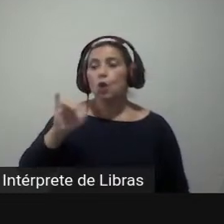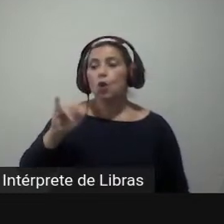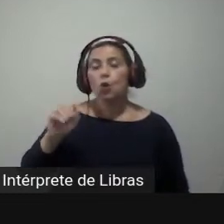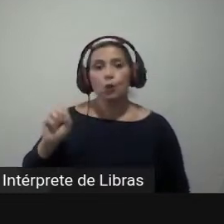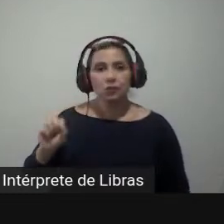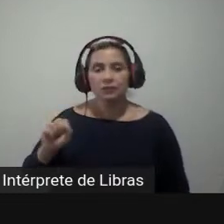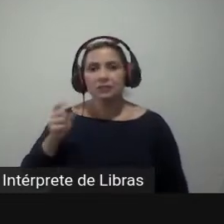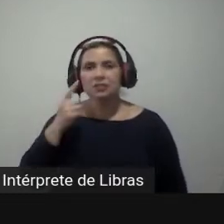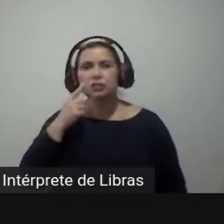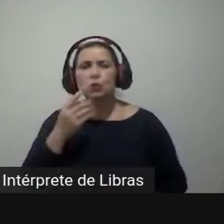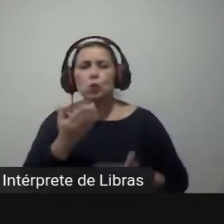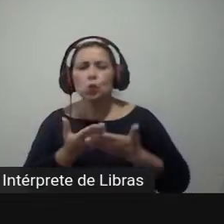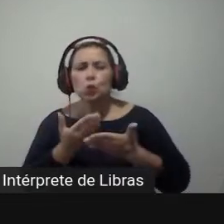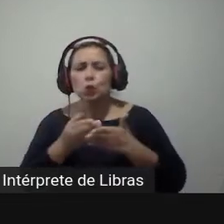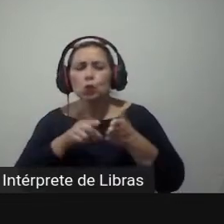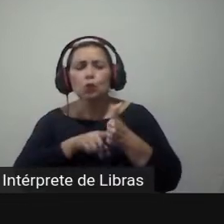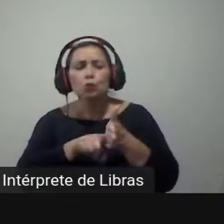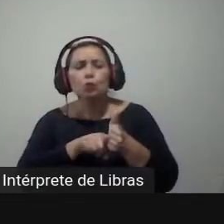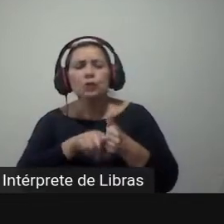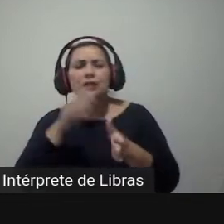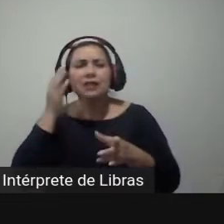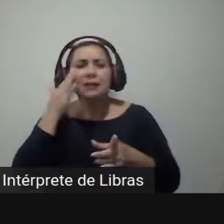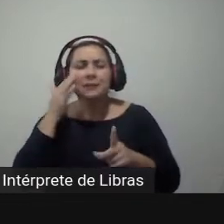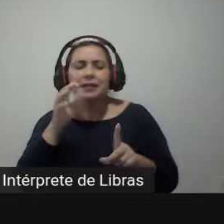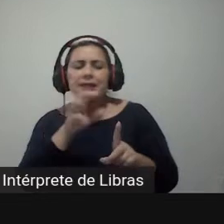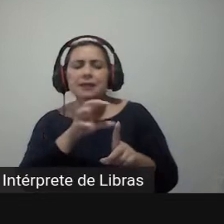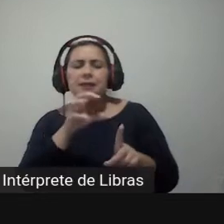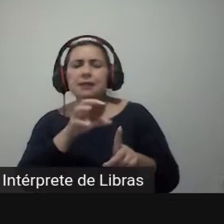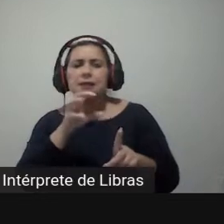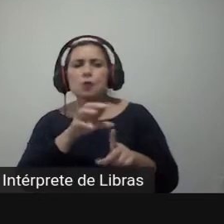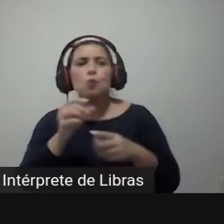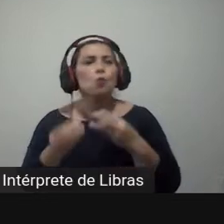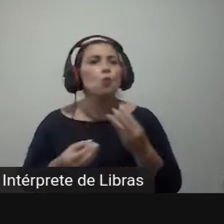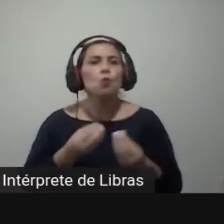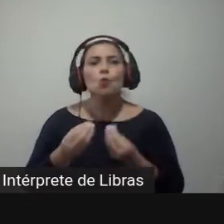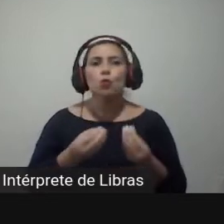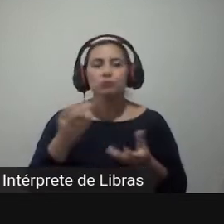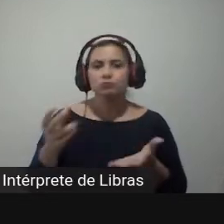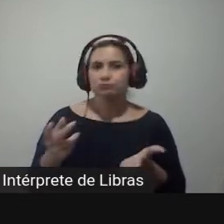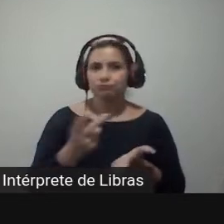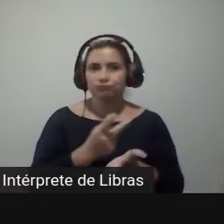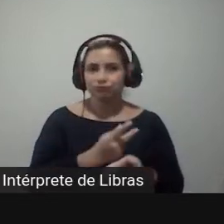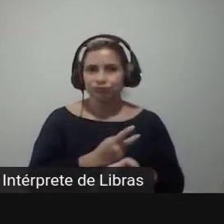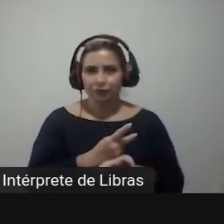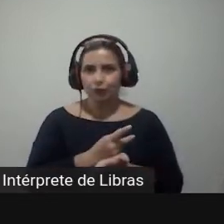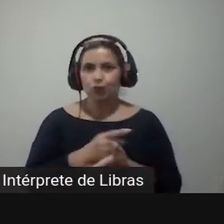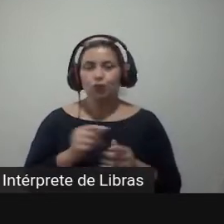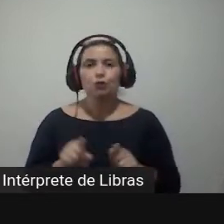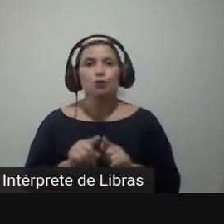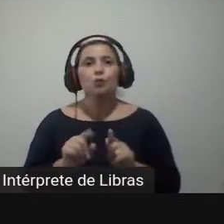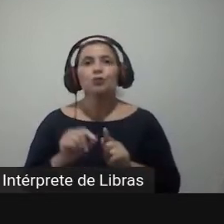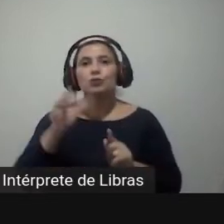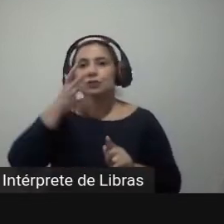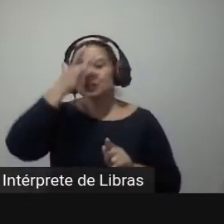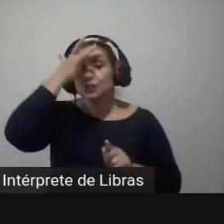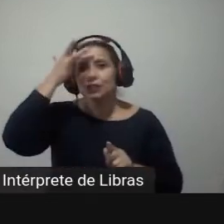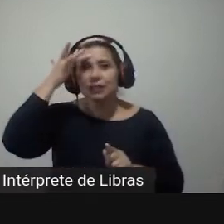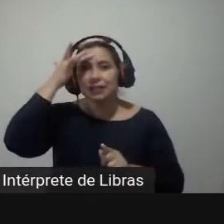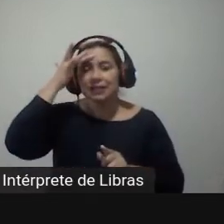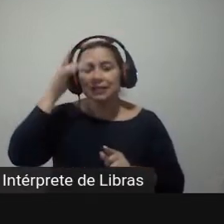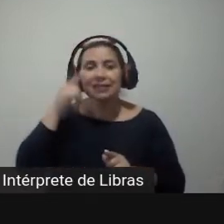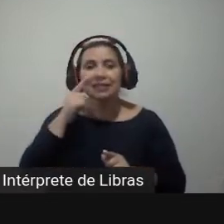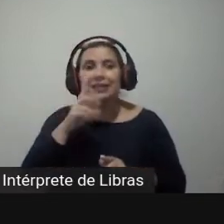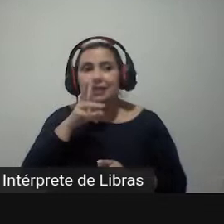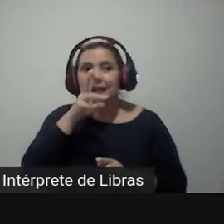então, qual que seria o efeito, considerando essa nova dinâmica, qual que seria o efeito que um candidato forte ao executivo